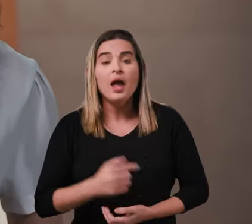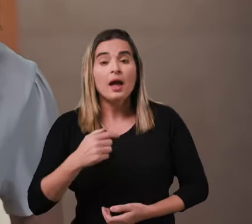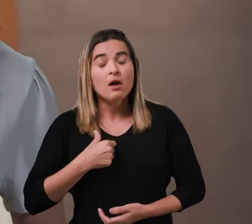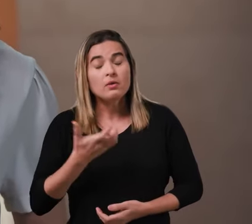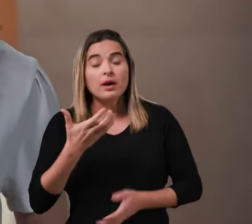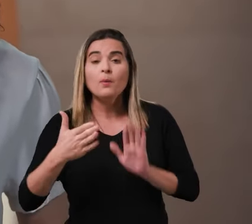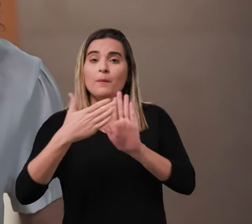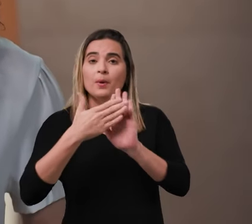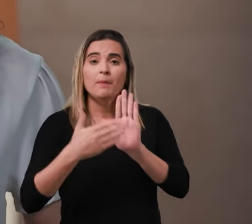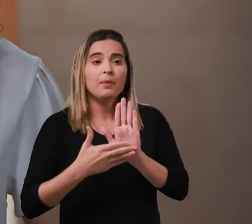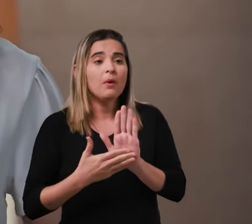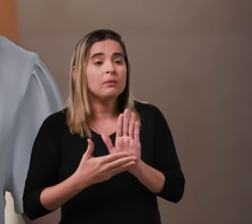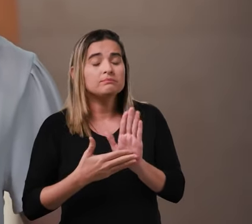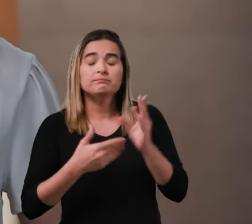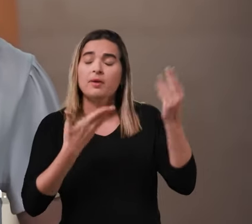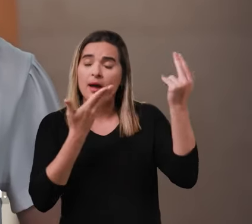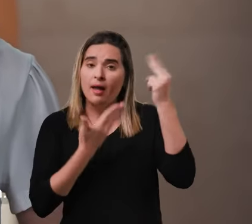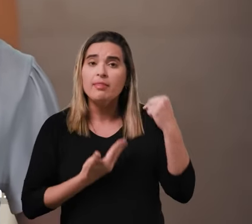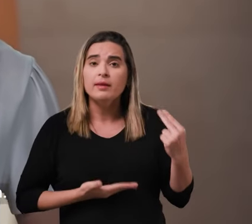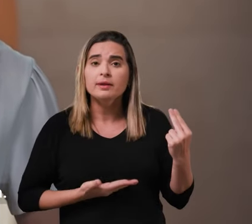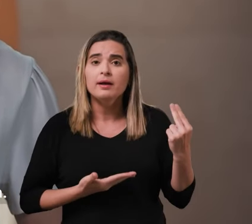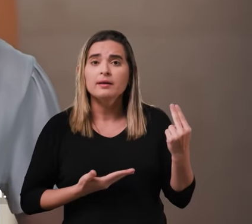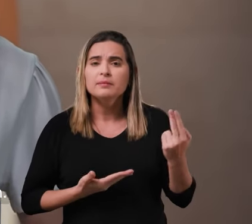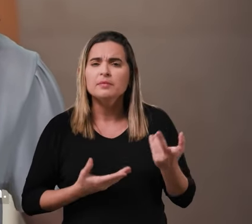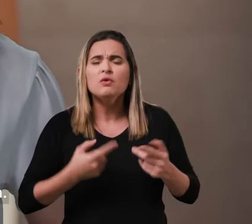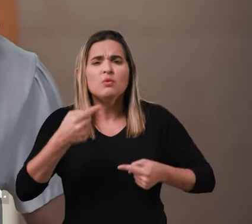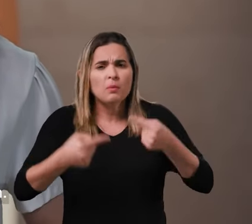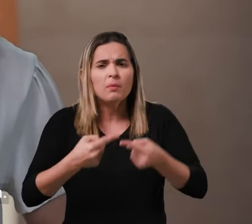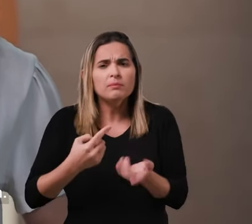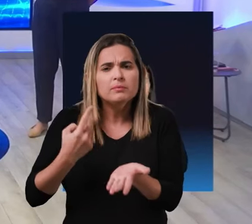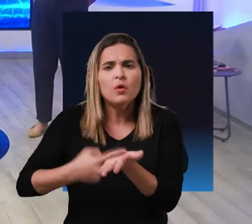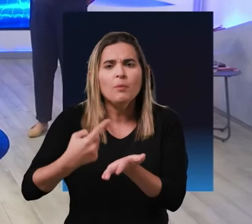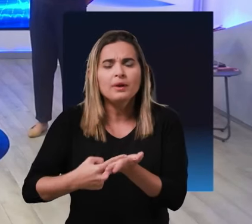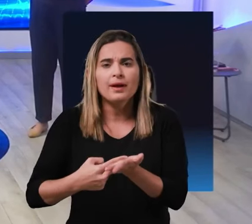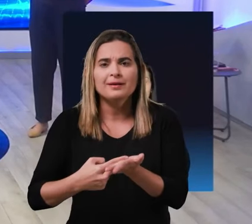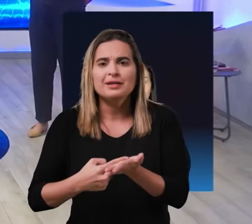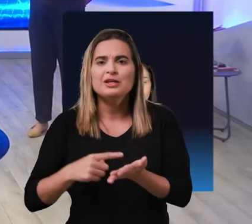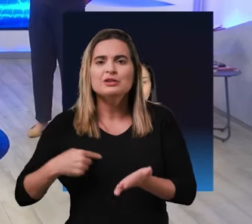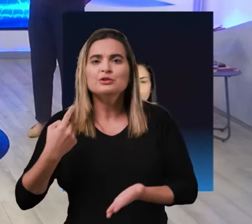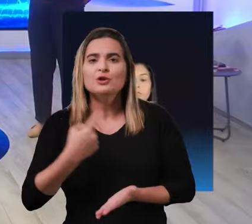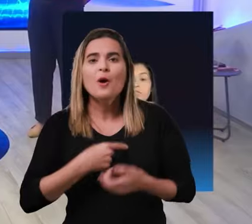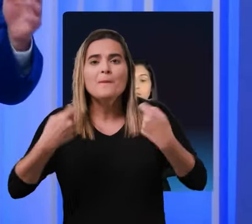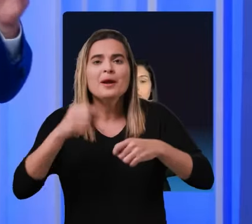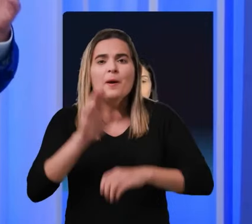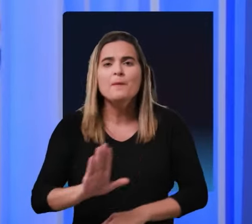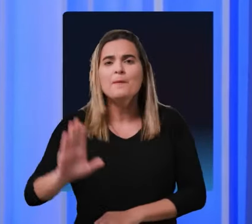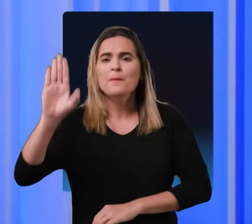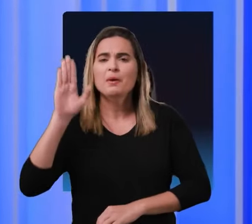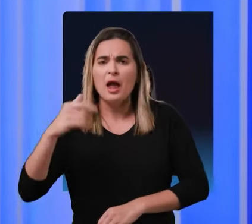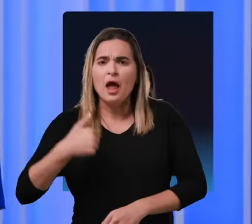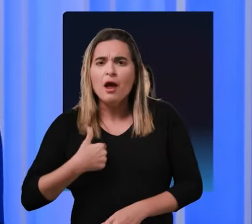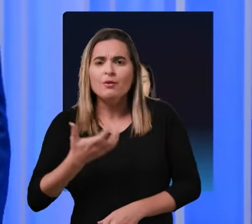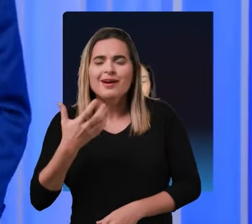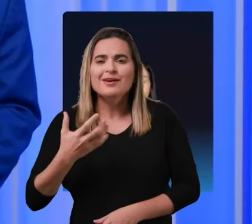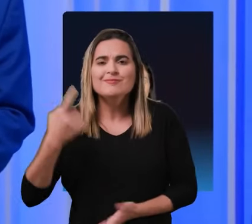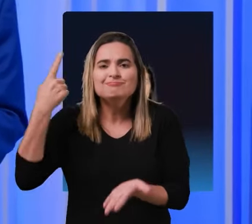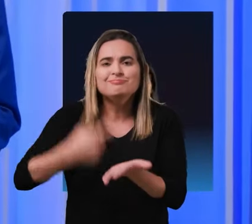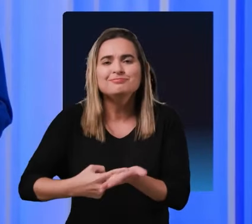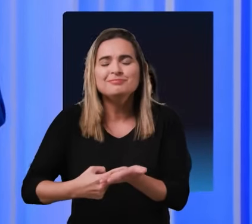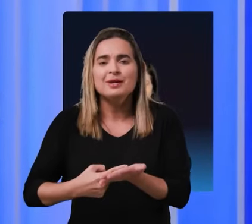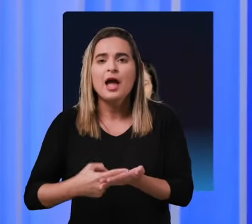compromisso com Natal que Natal não quis assumir por pura politicagem. Eu quero aqui propor à candidata